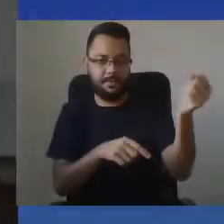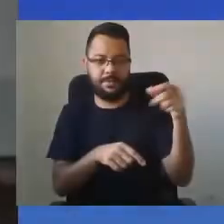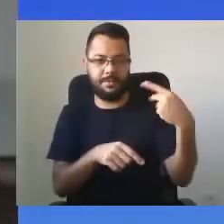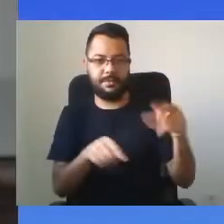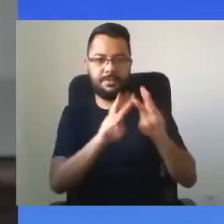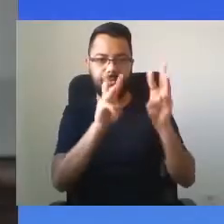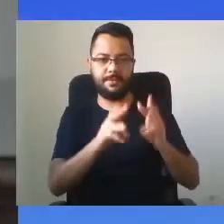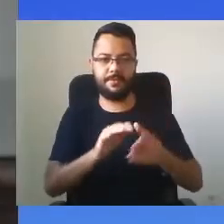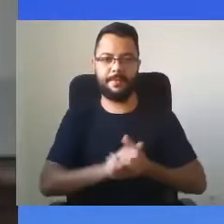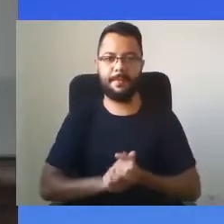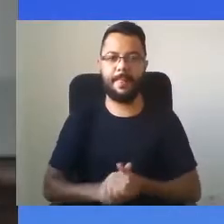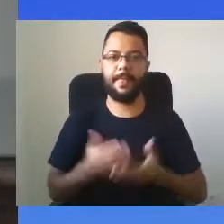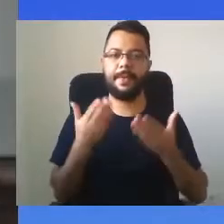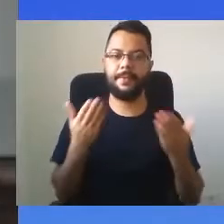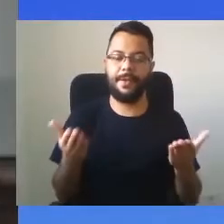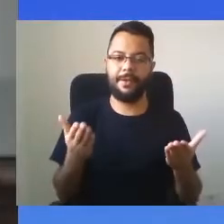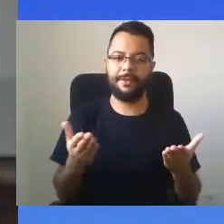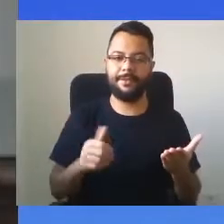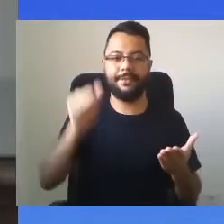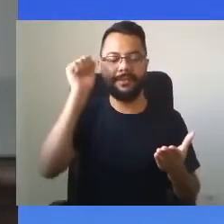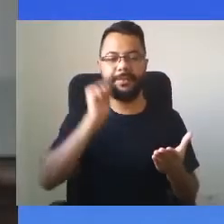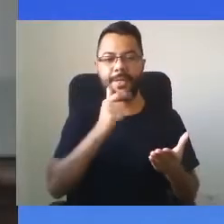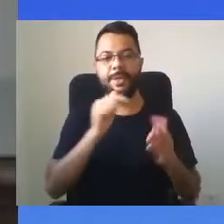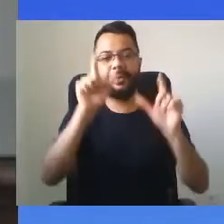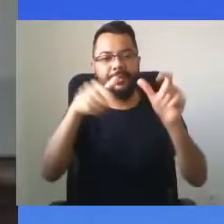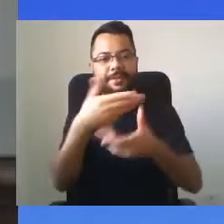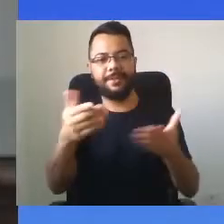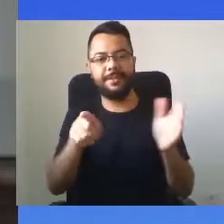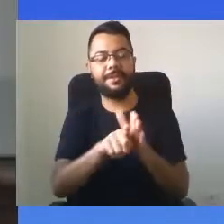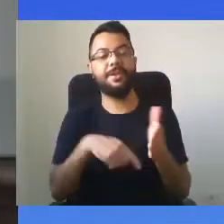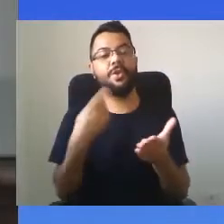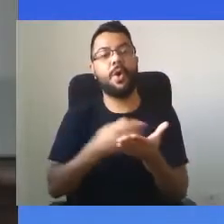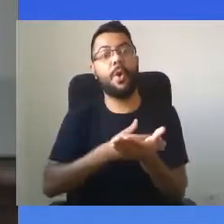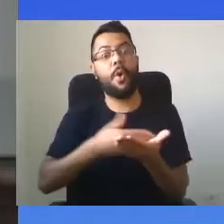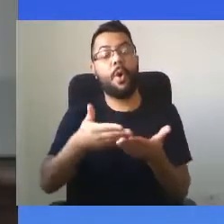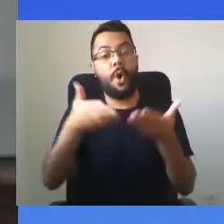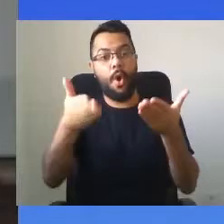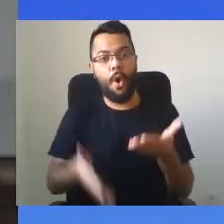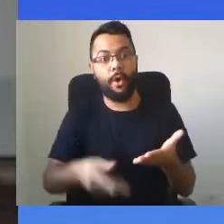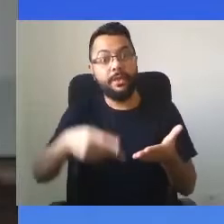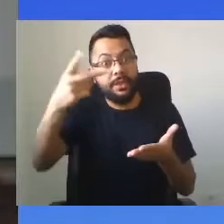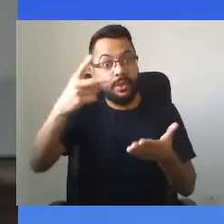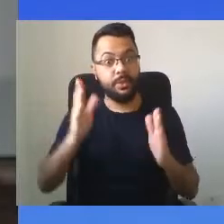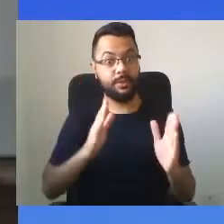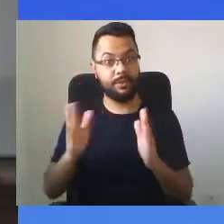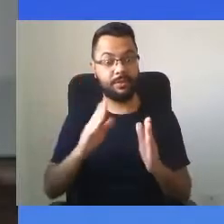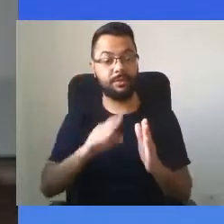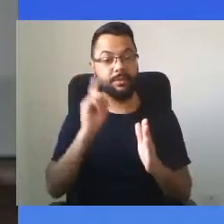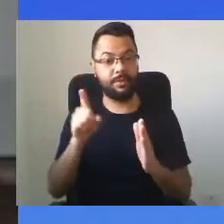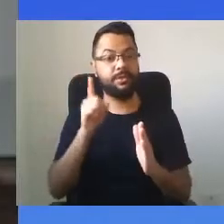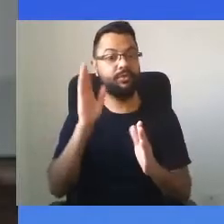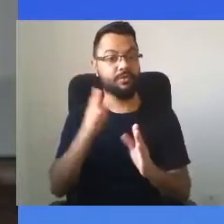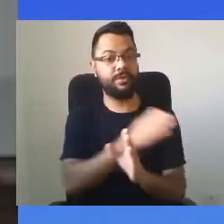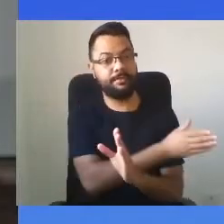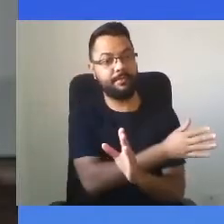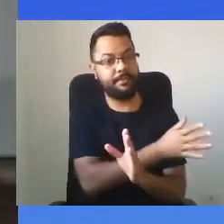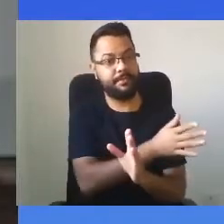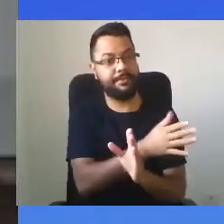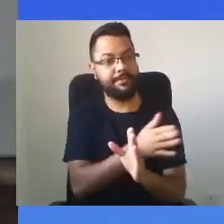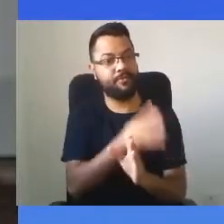Bom, senhoras e senhores, iniciamos hoje o segundo tempo de uma partida que já dura quatro anos.